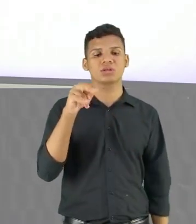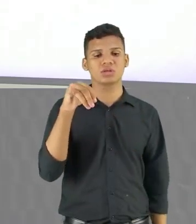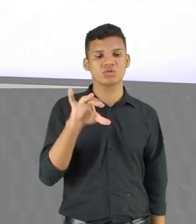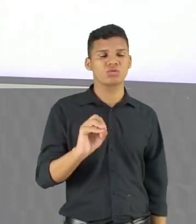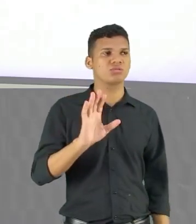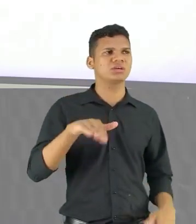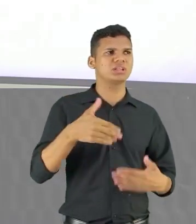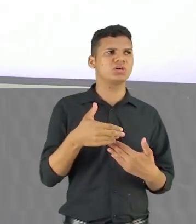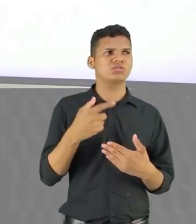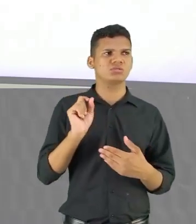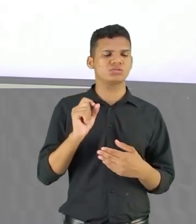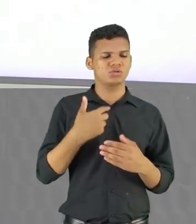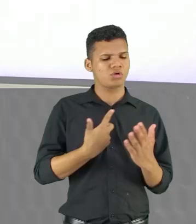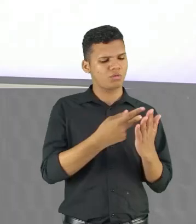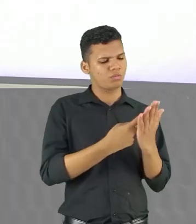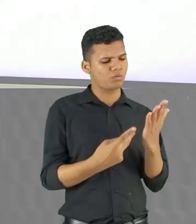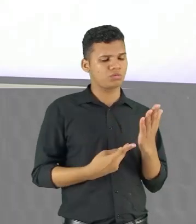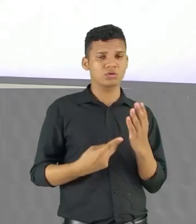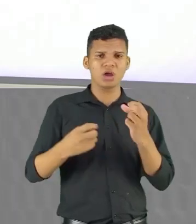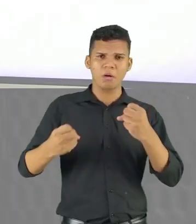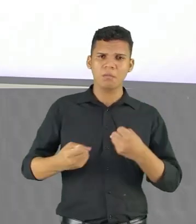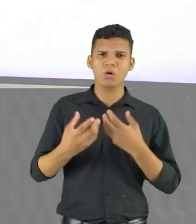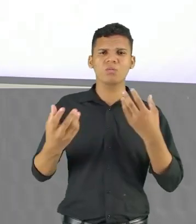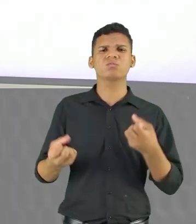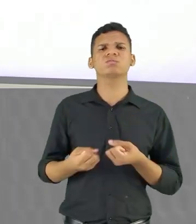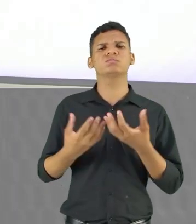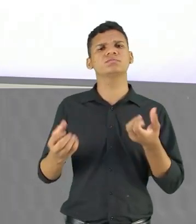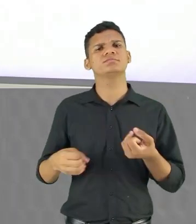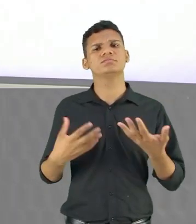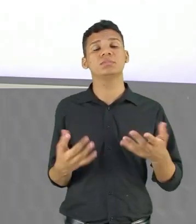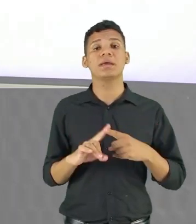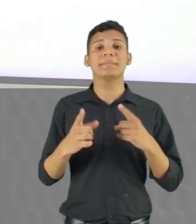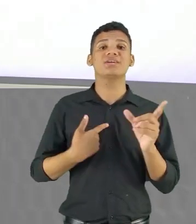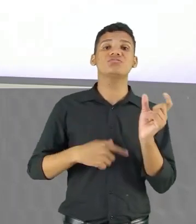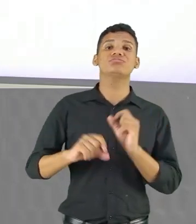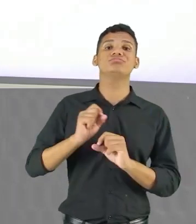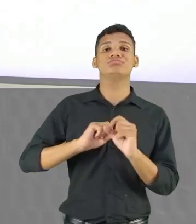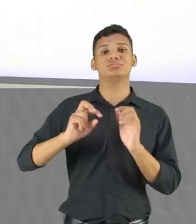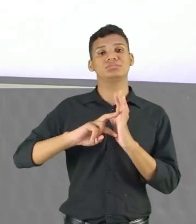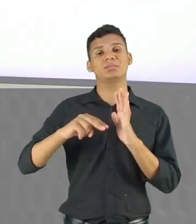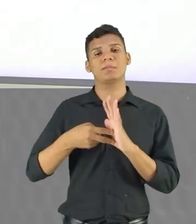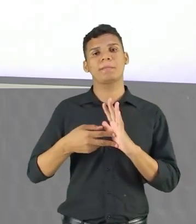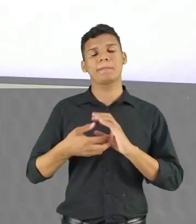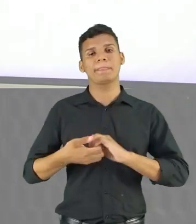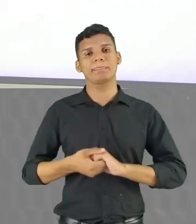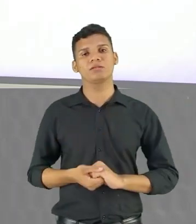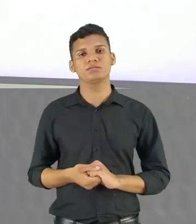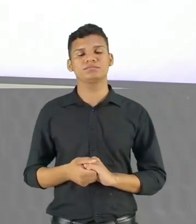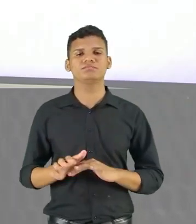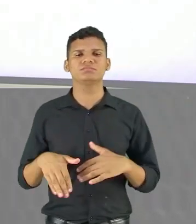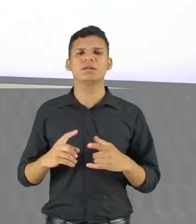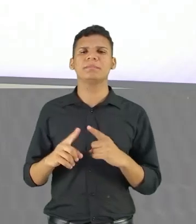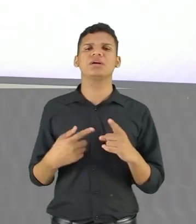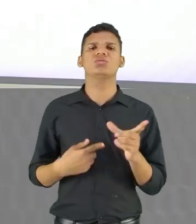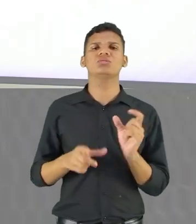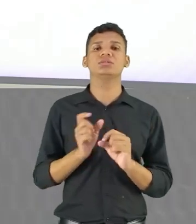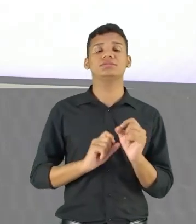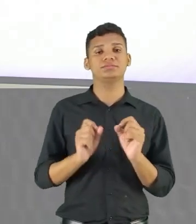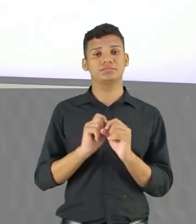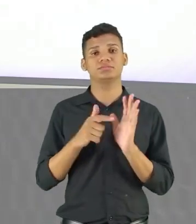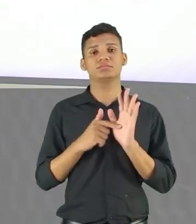Dentro do poema O que é que ele quer Evocar Nas forças Das memórias Evocadas O que é que ele Revela